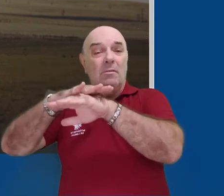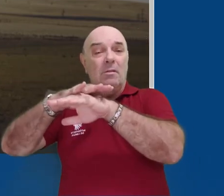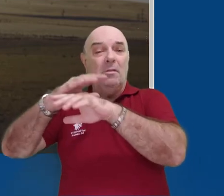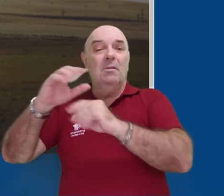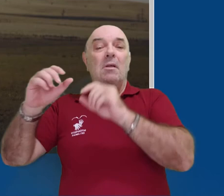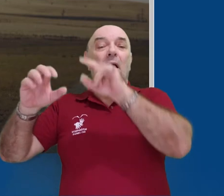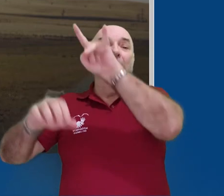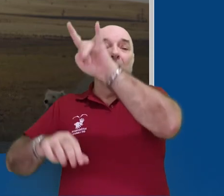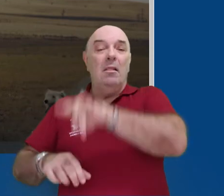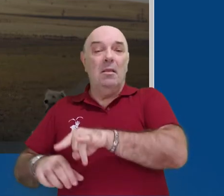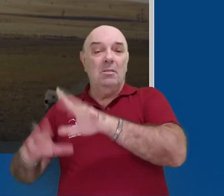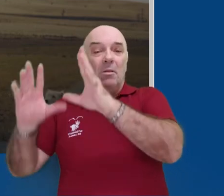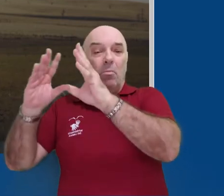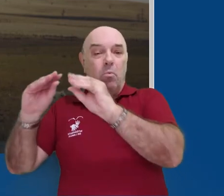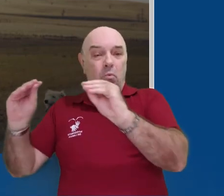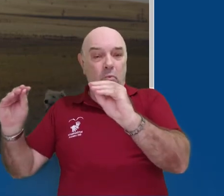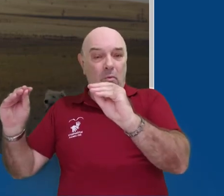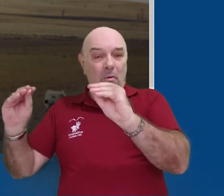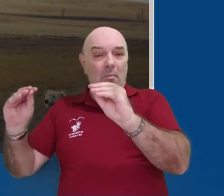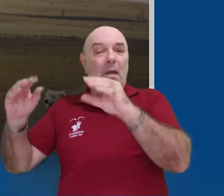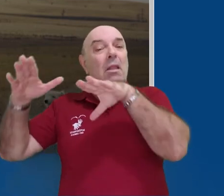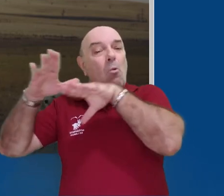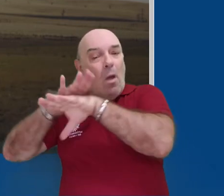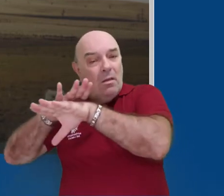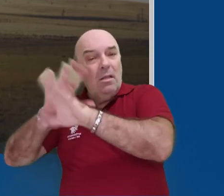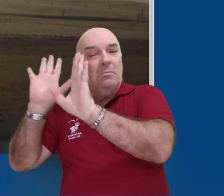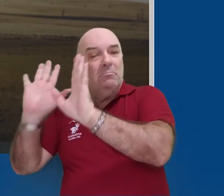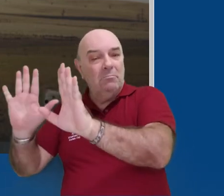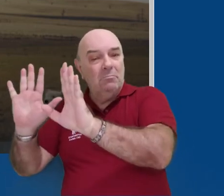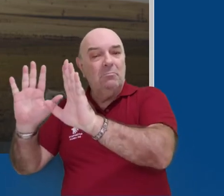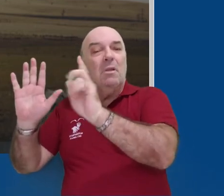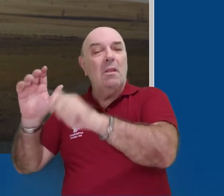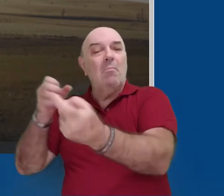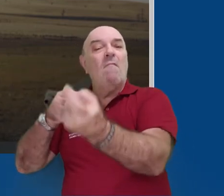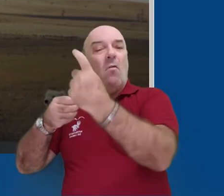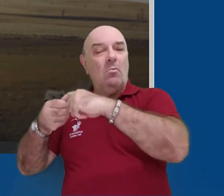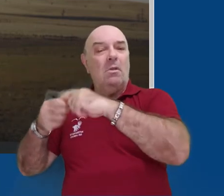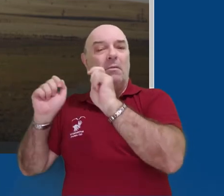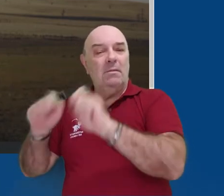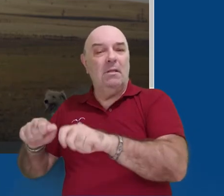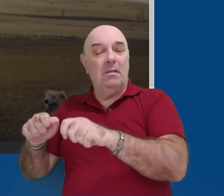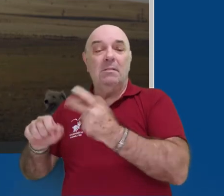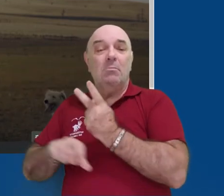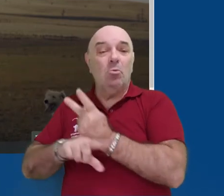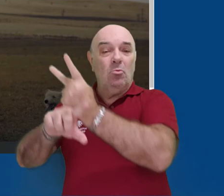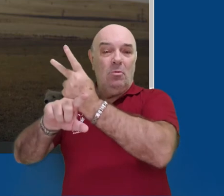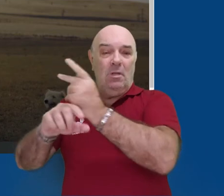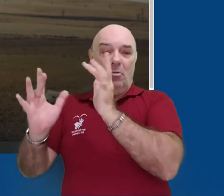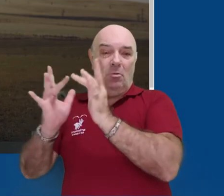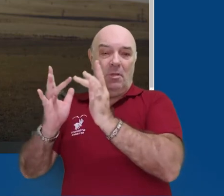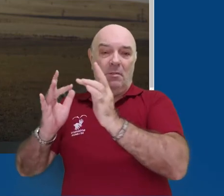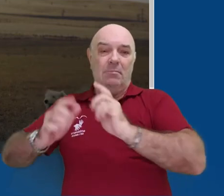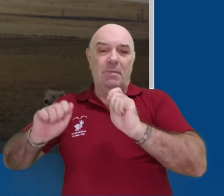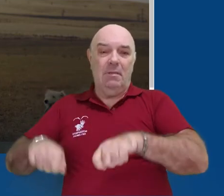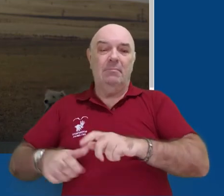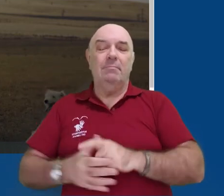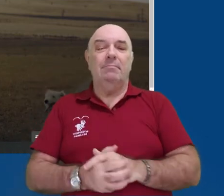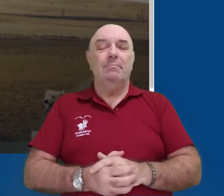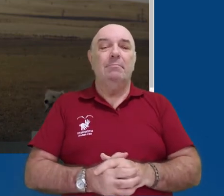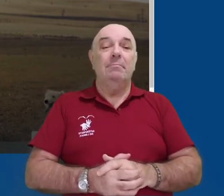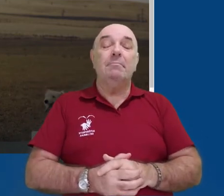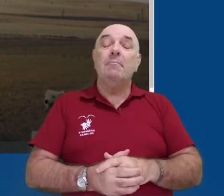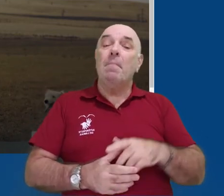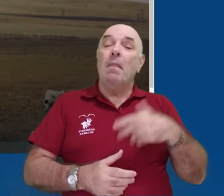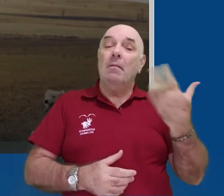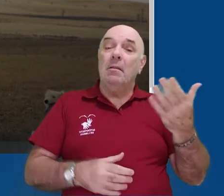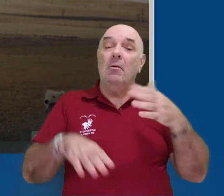conversa arquivada fica fora da sua lista de conversas recentes, mas ainda pode ser retomada se você procurar